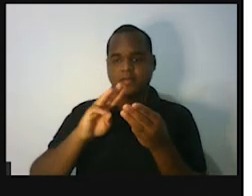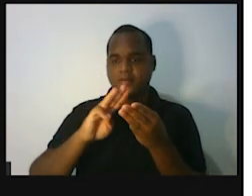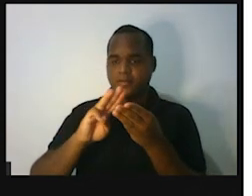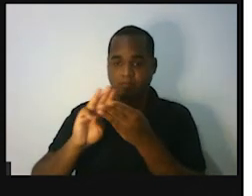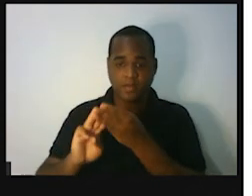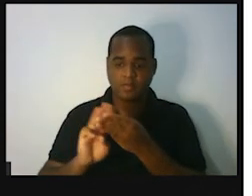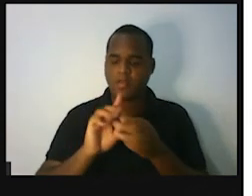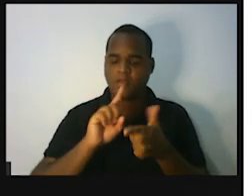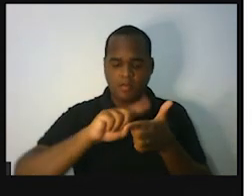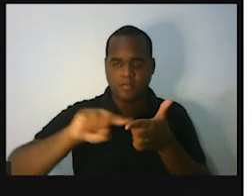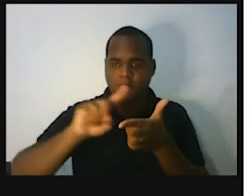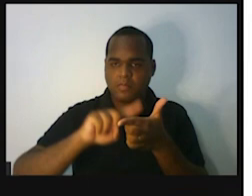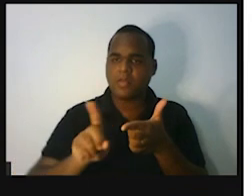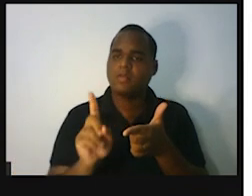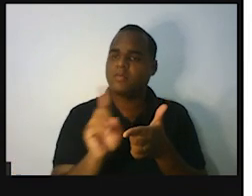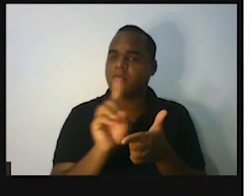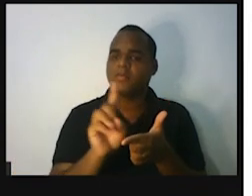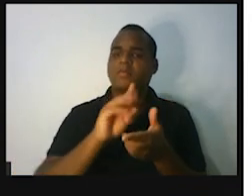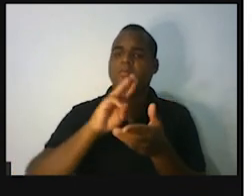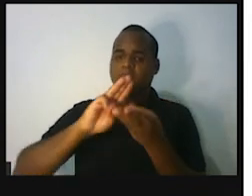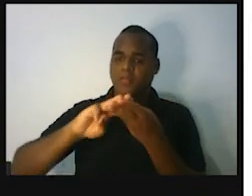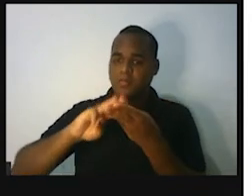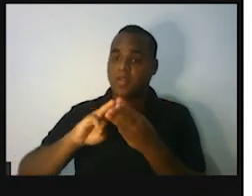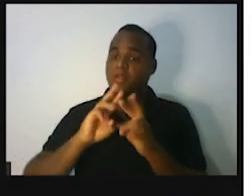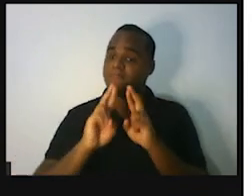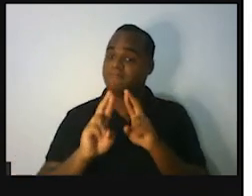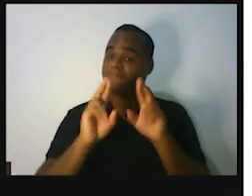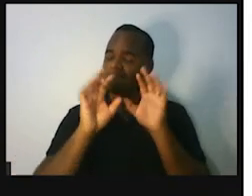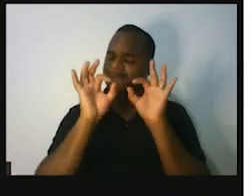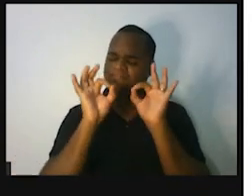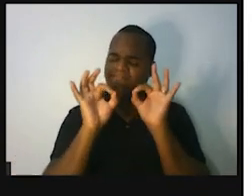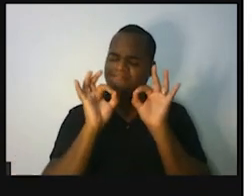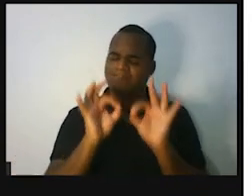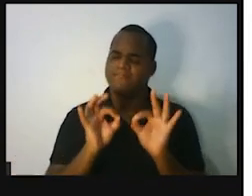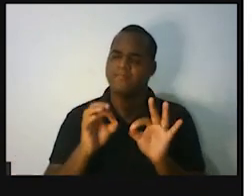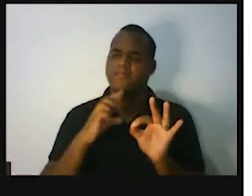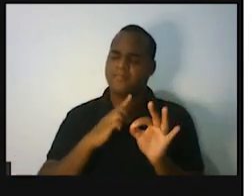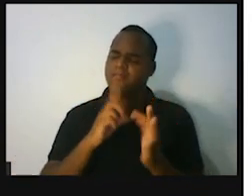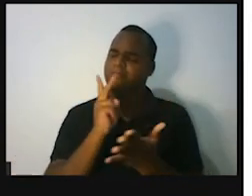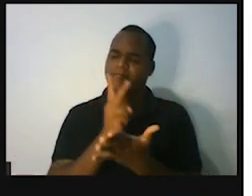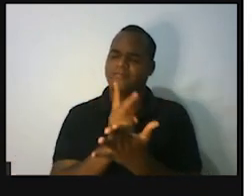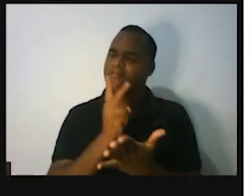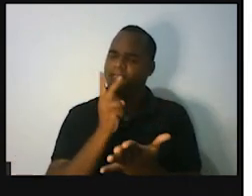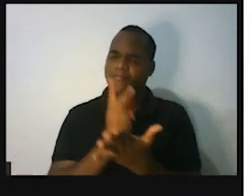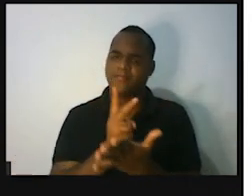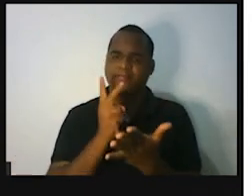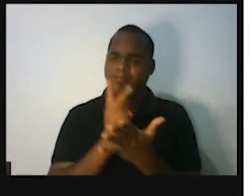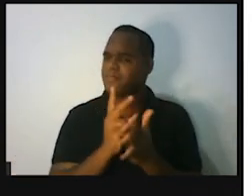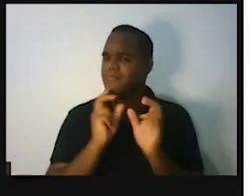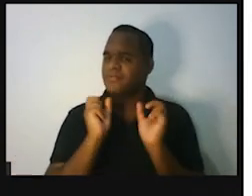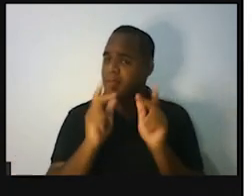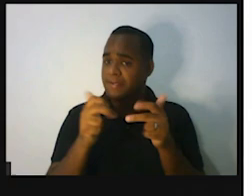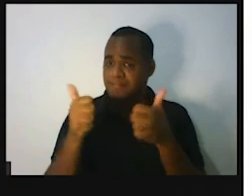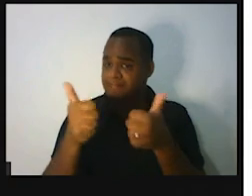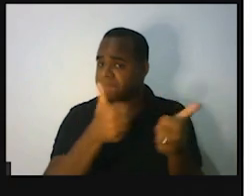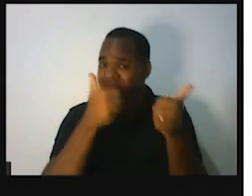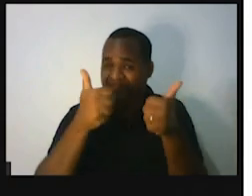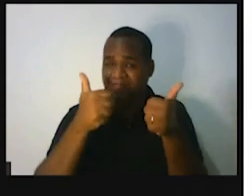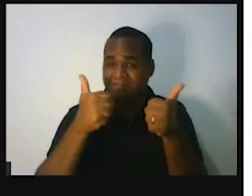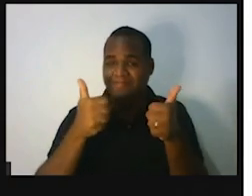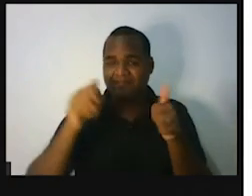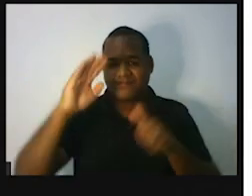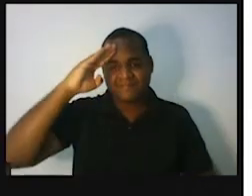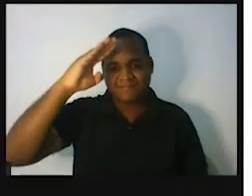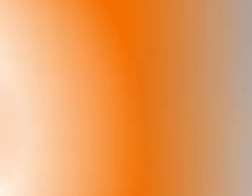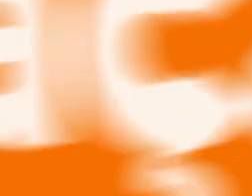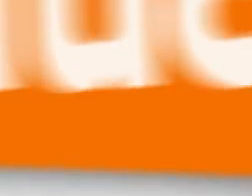que matemática não é problema. Matemática sempre será solução. Valeu? Bye,